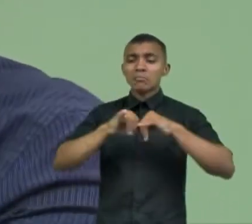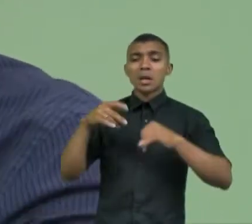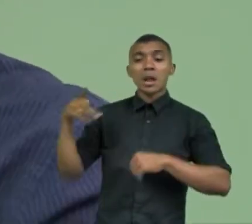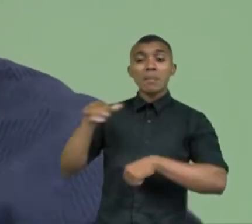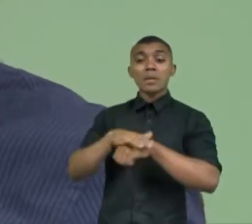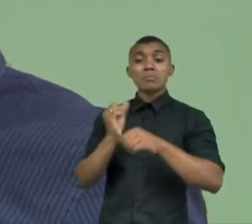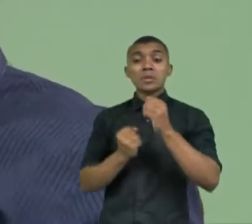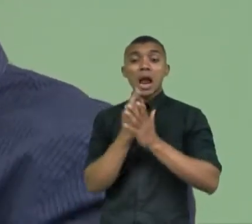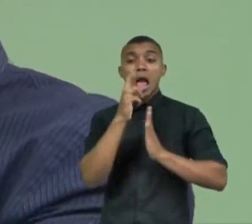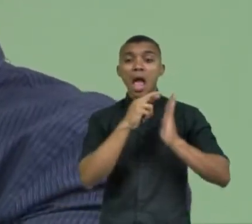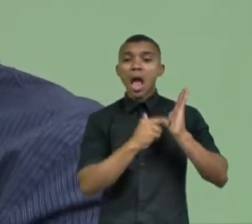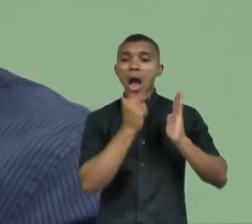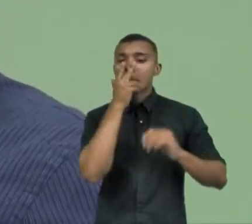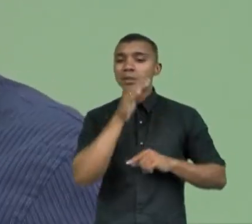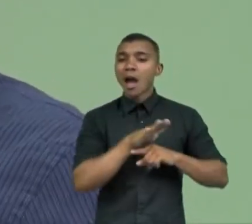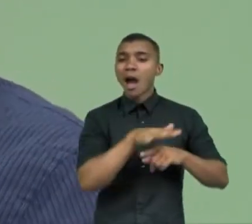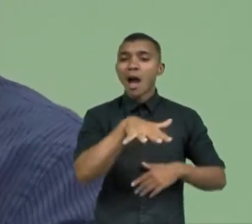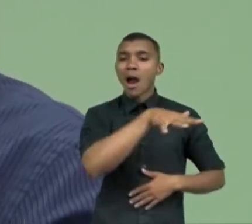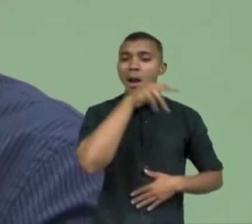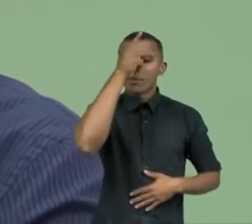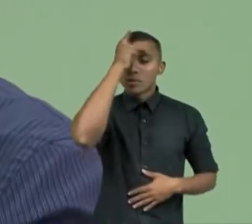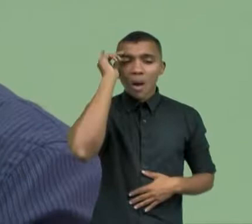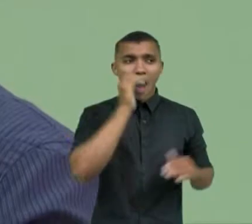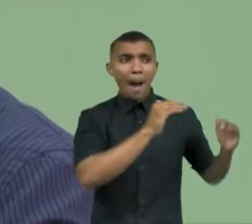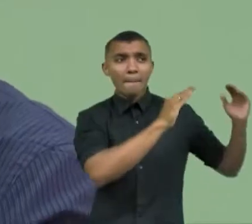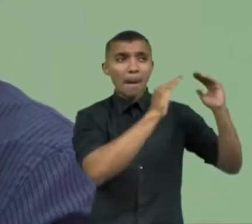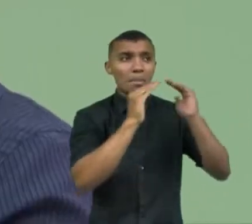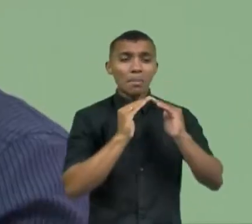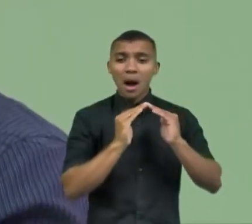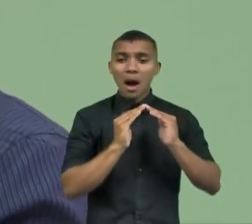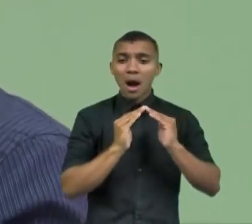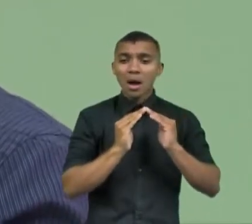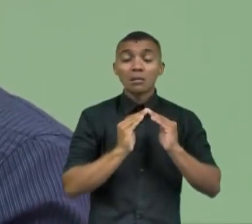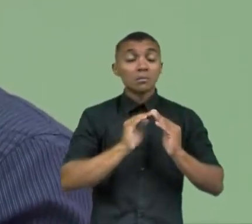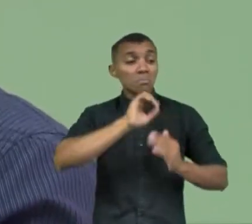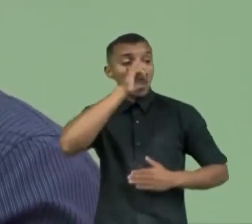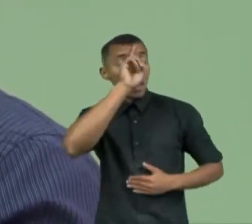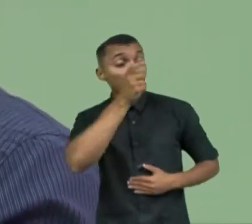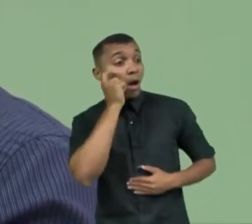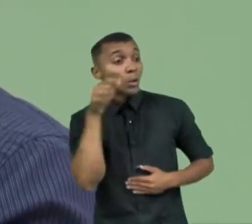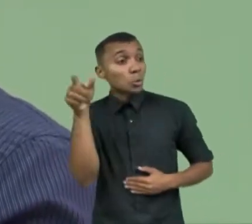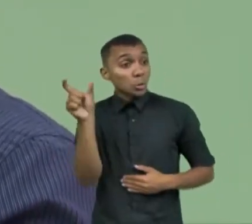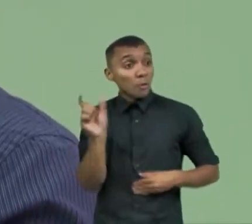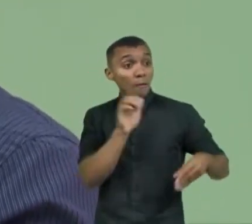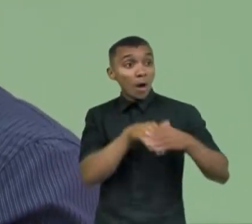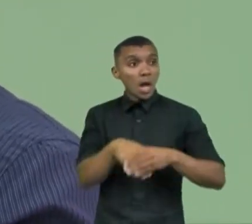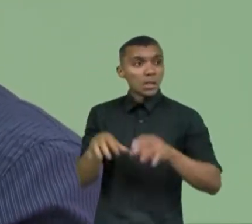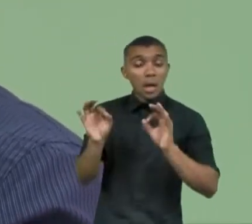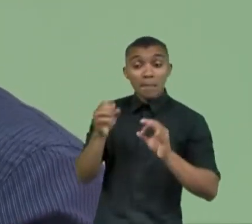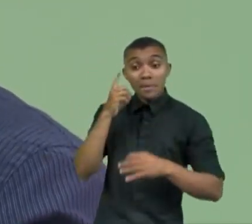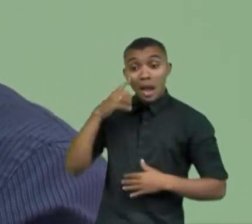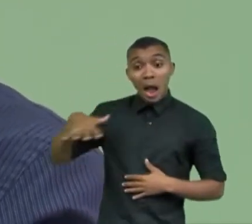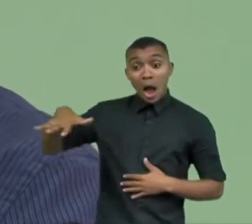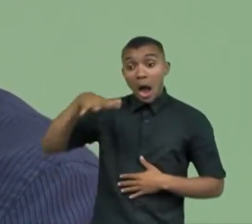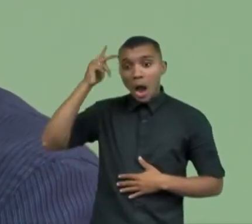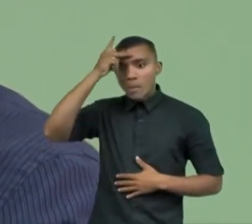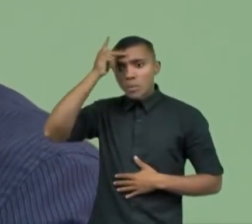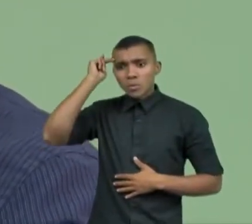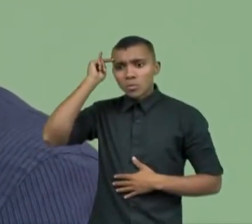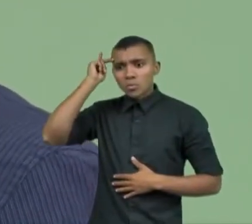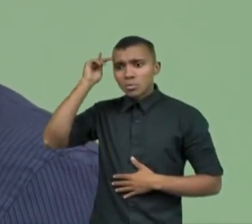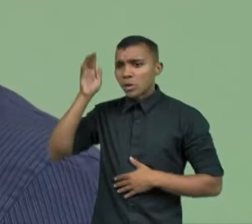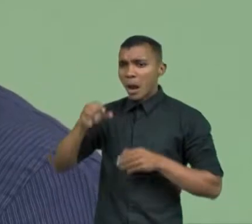seus moradores, as pessoas que dependiam dele, quem eles deveriam votar. E essas pessoas eram levadas em rumas,